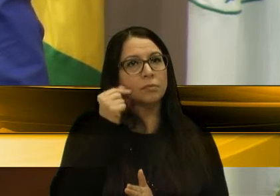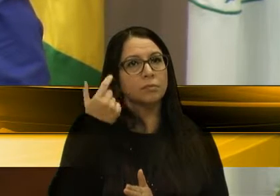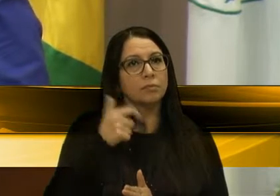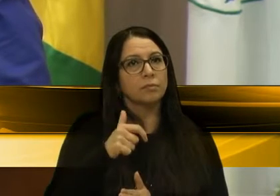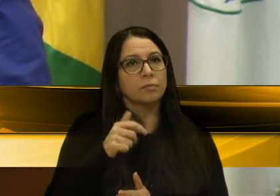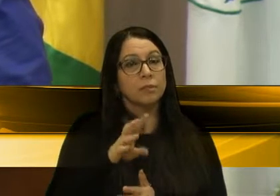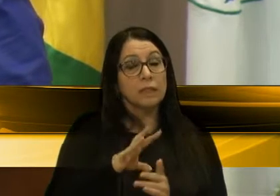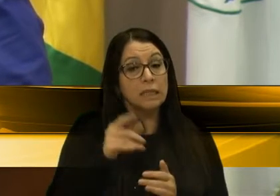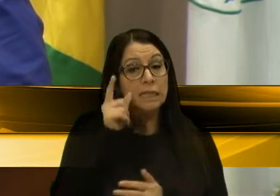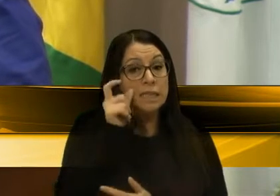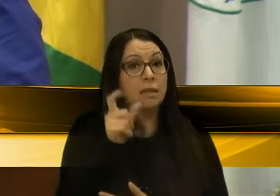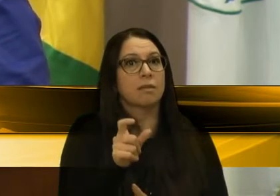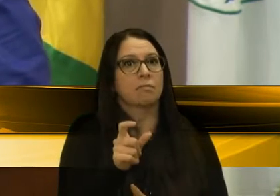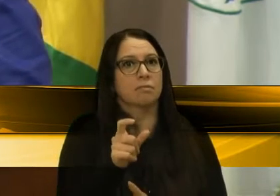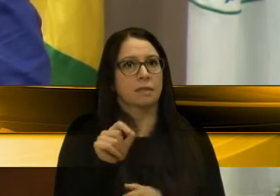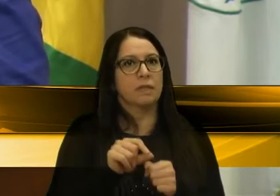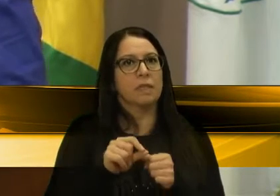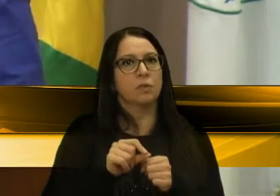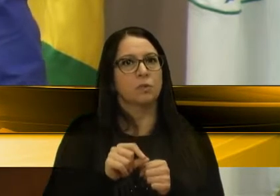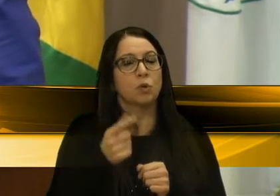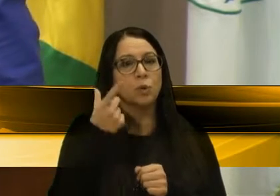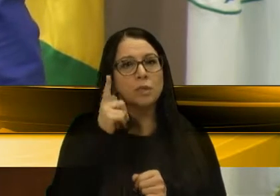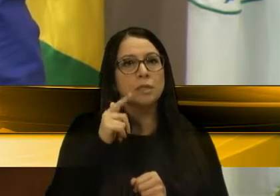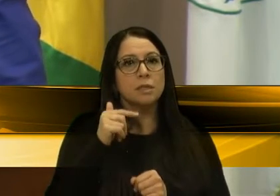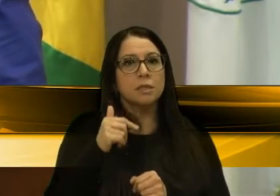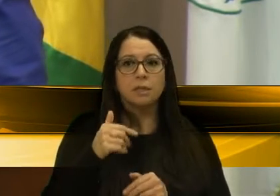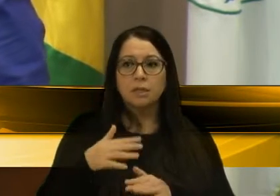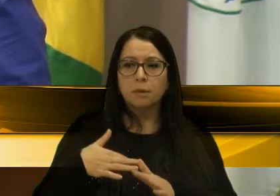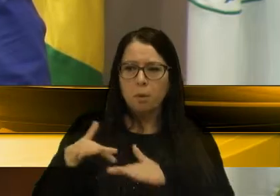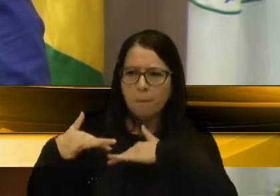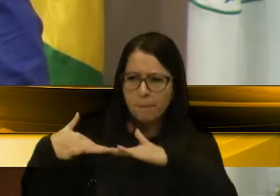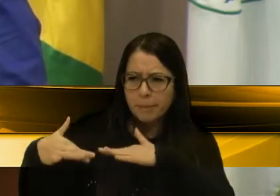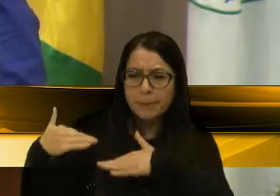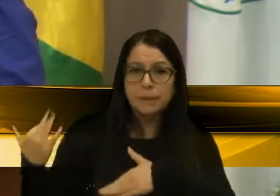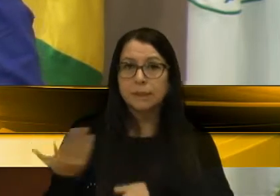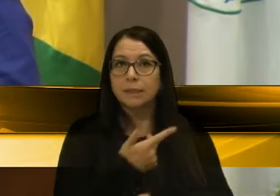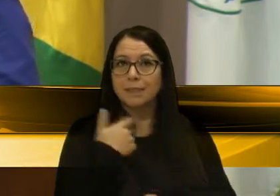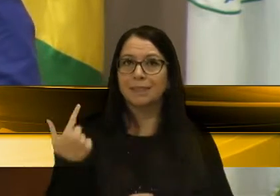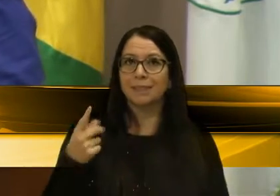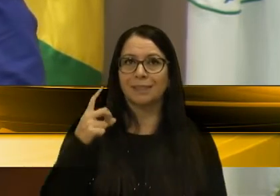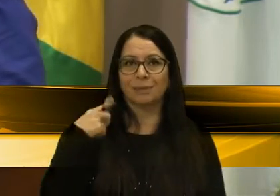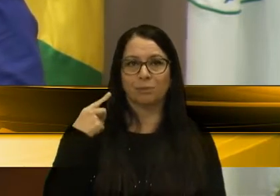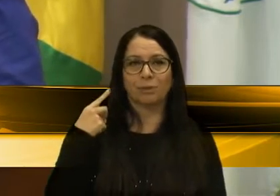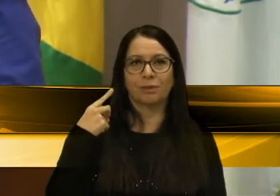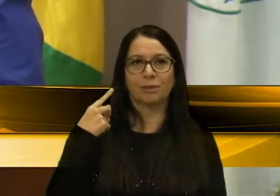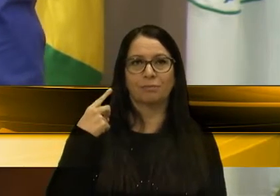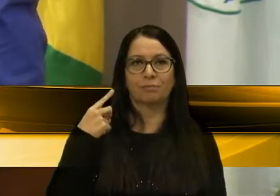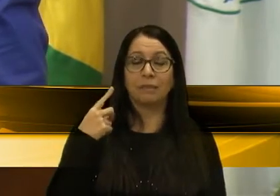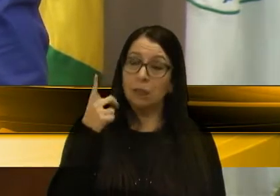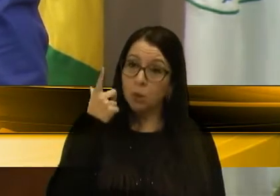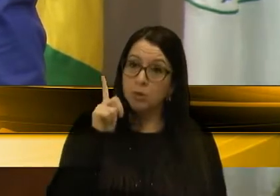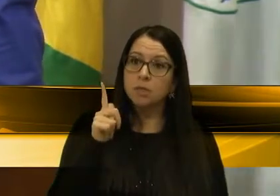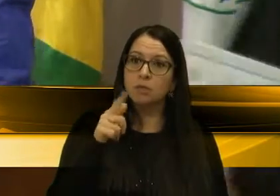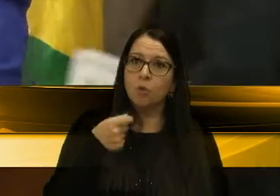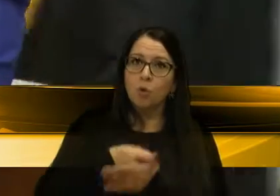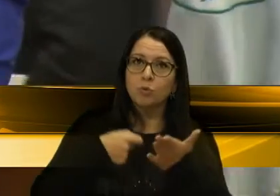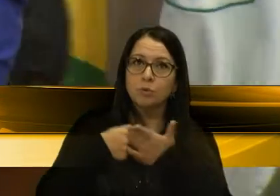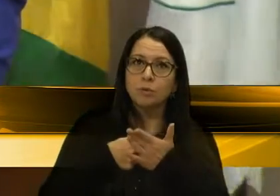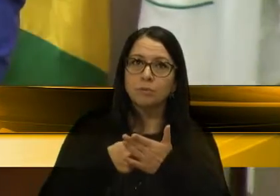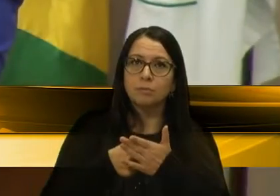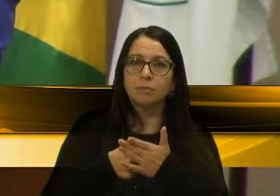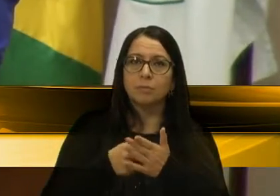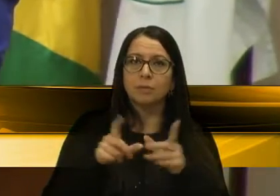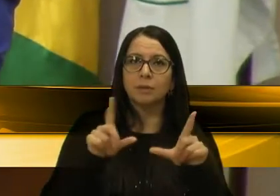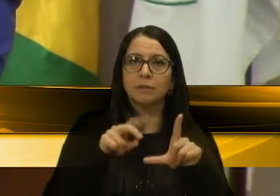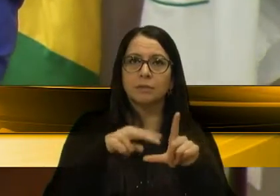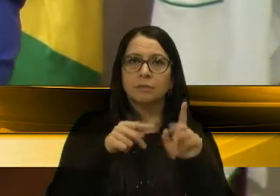esse interesse faz com que a gente consiga mobilizar nossos deputados lá em cima e que eles estejam lutando para nós. Eu peço só para